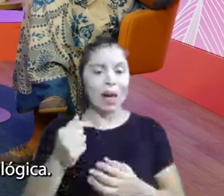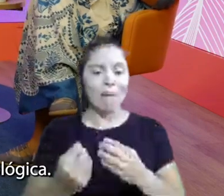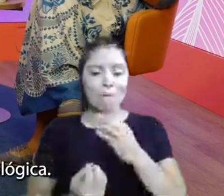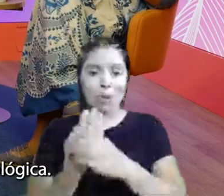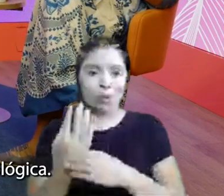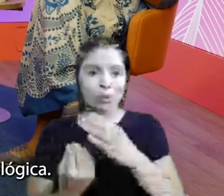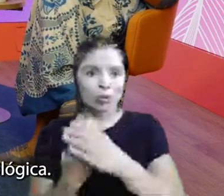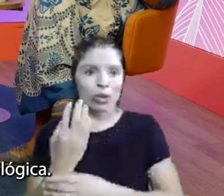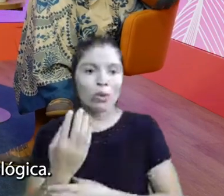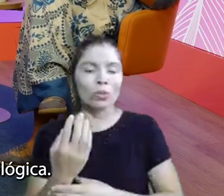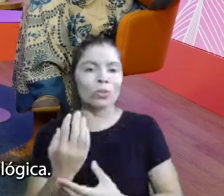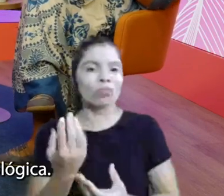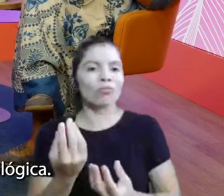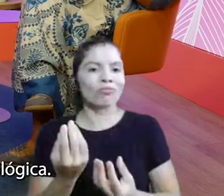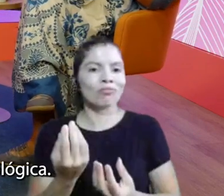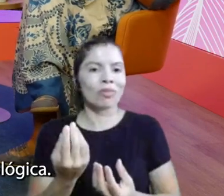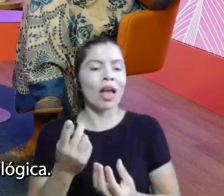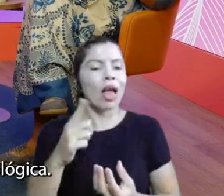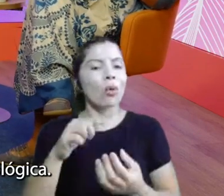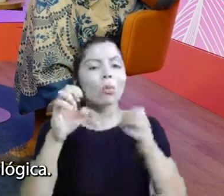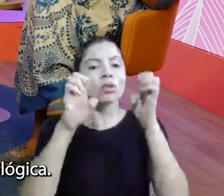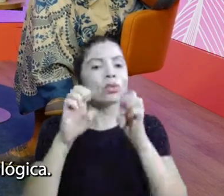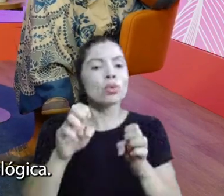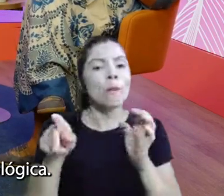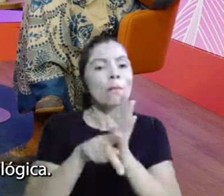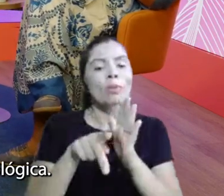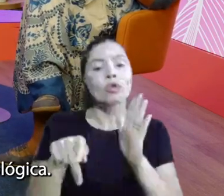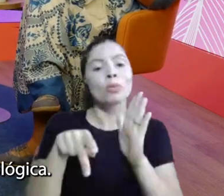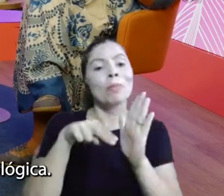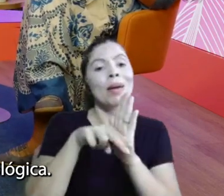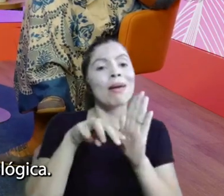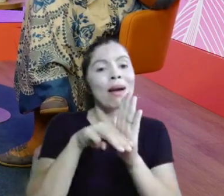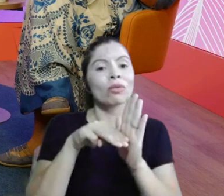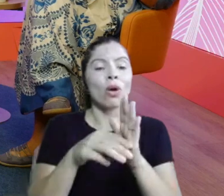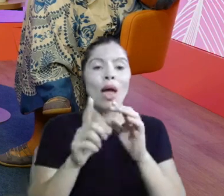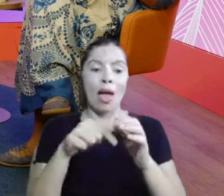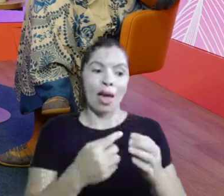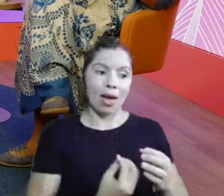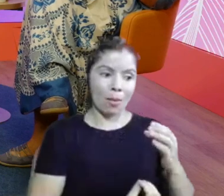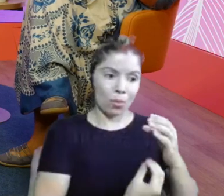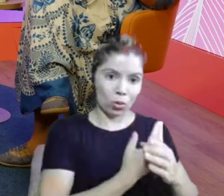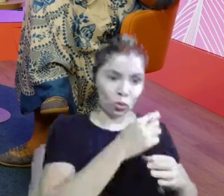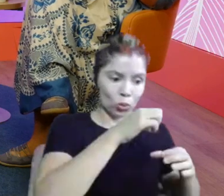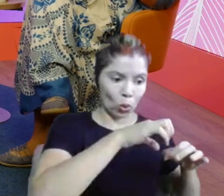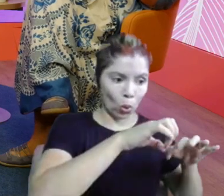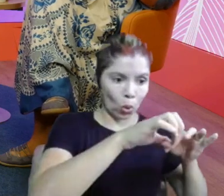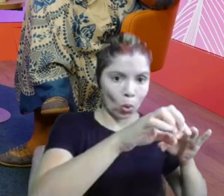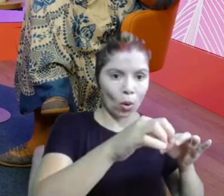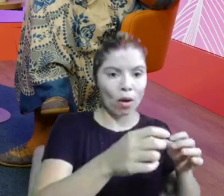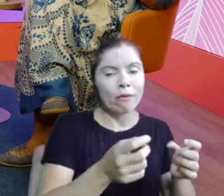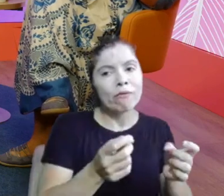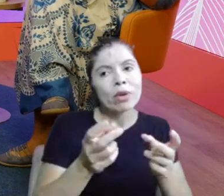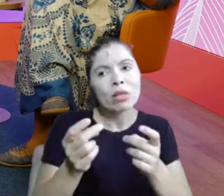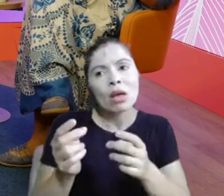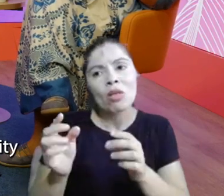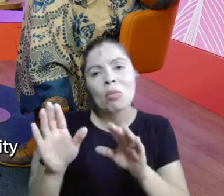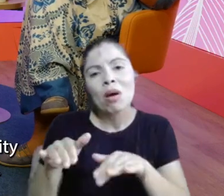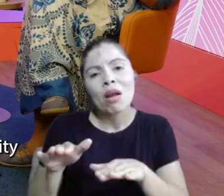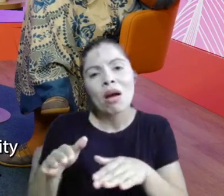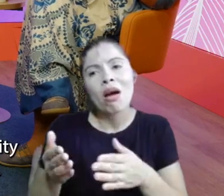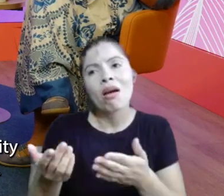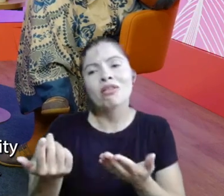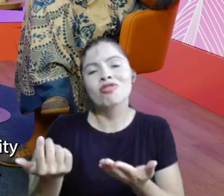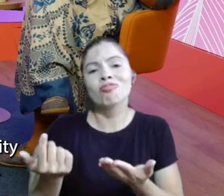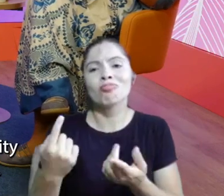reprodução de uma estrutura mercadológica, é o produtor vendendo o seu produto a preços muito